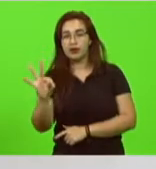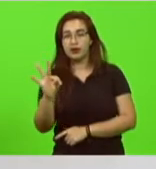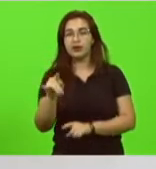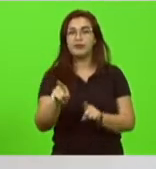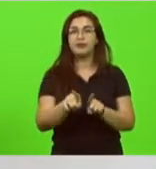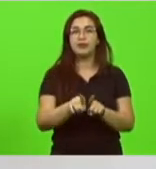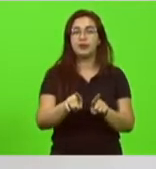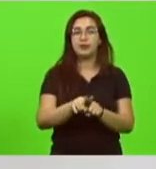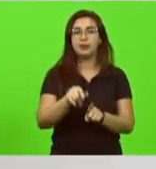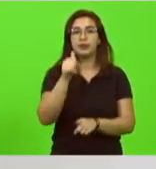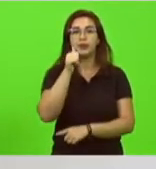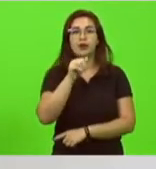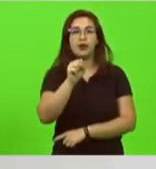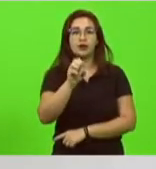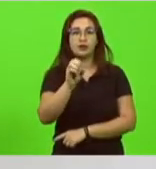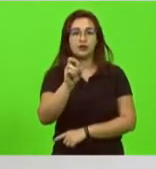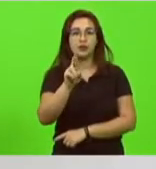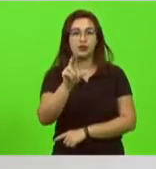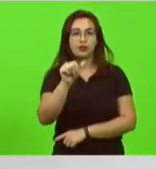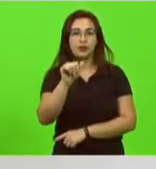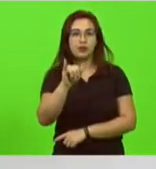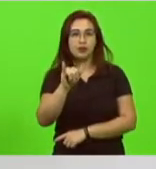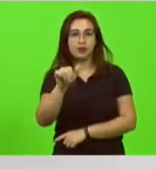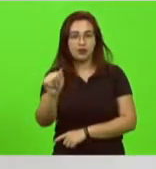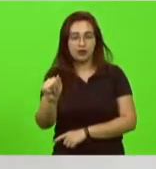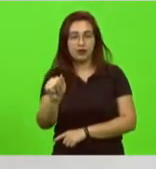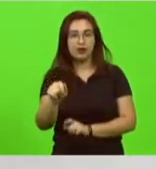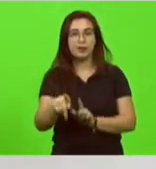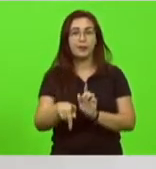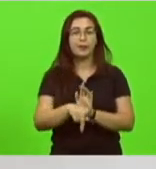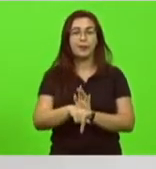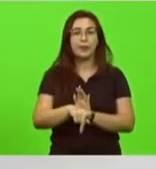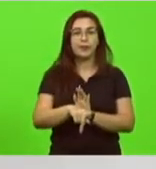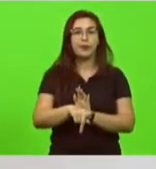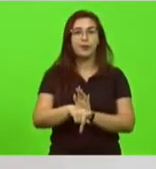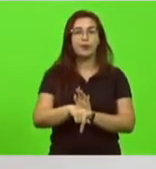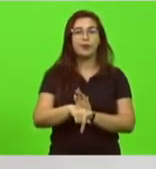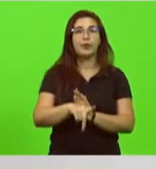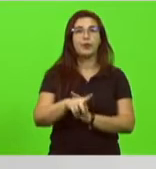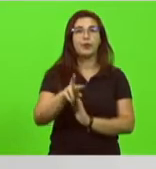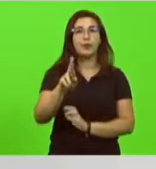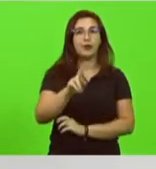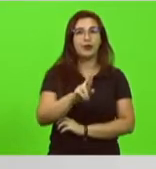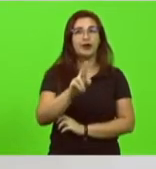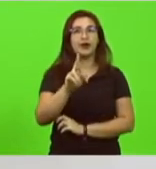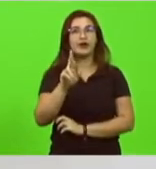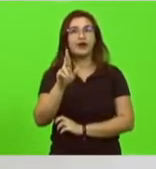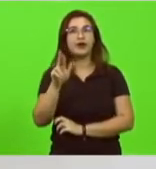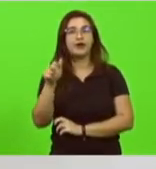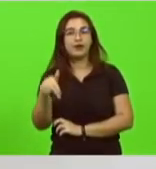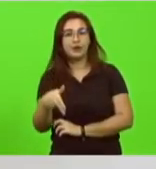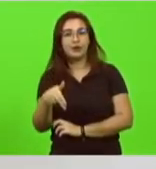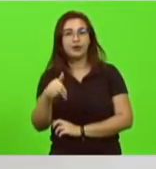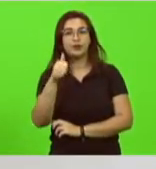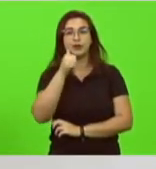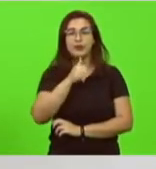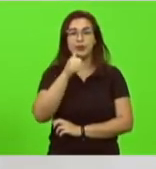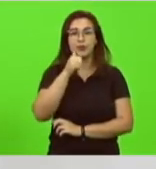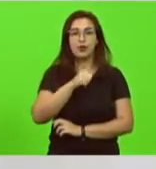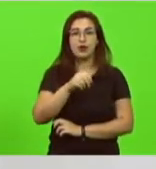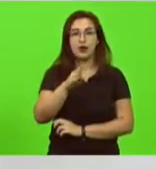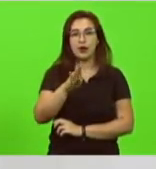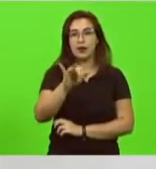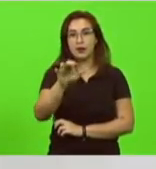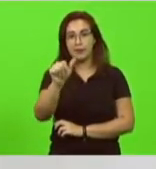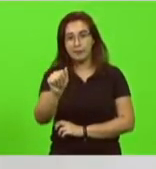deputado federal General Girão do Rio Grande do Norte deputada federal Bia Kiss do